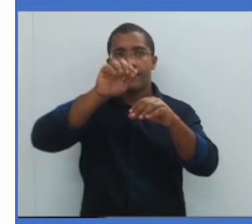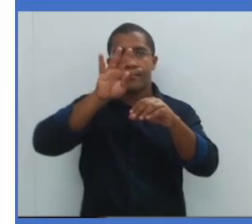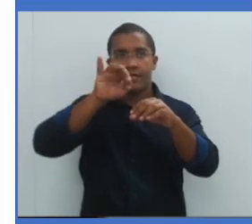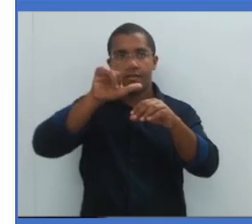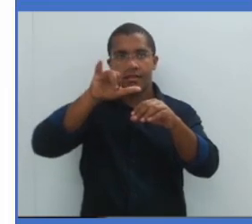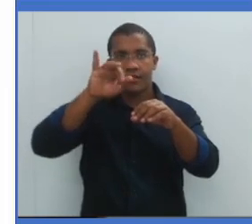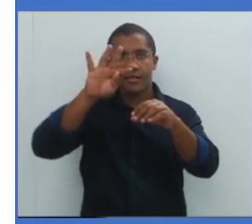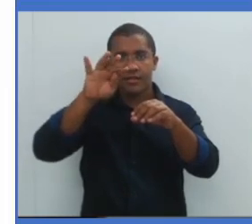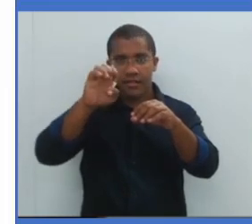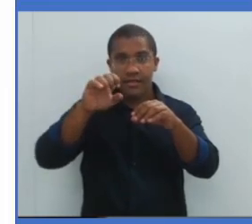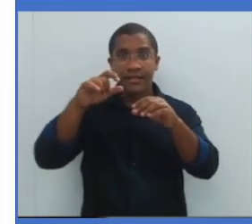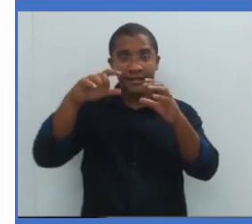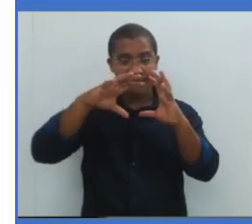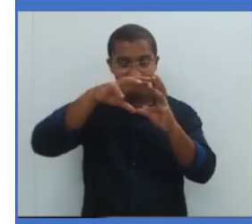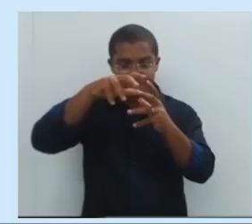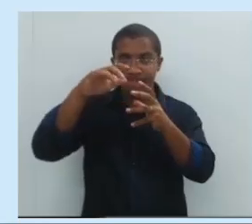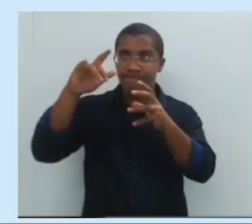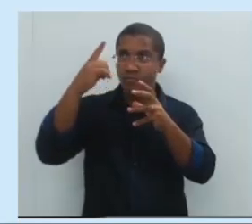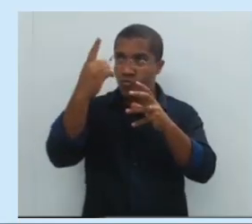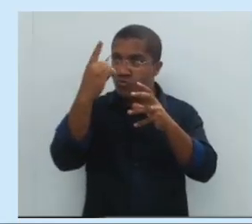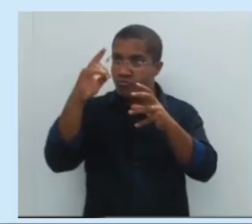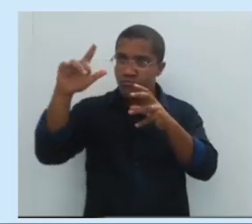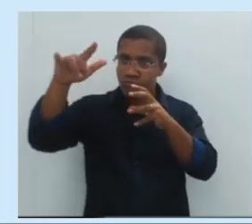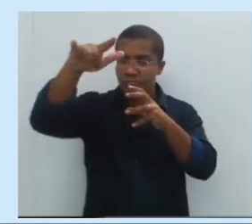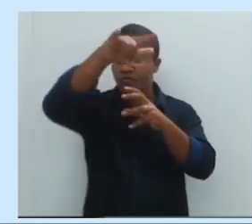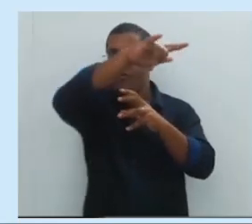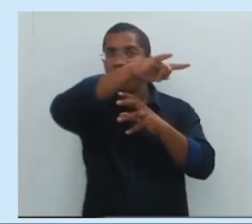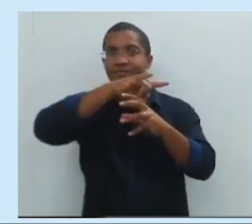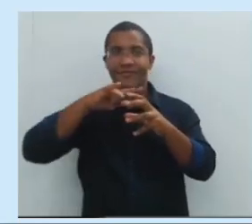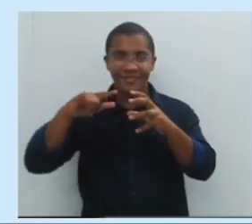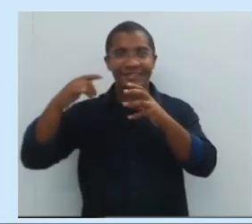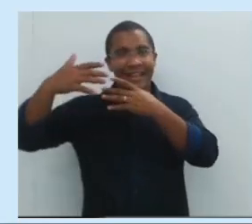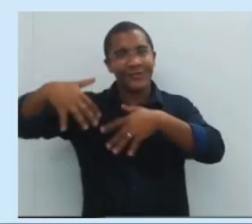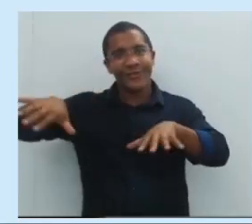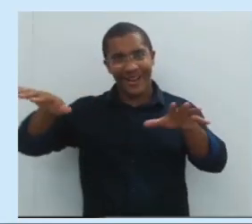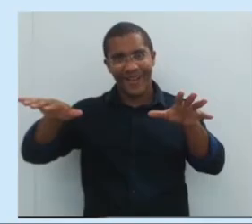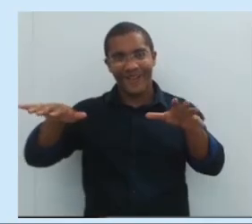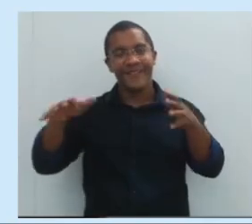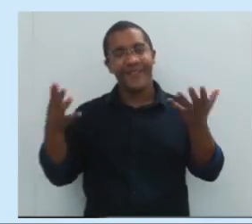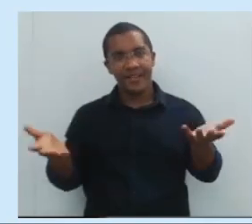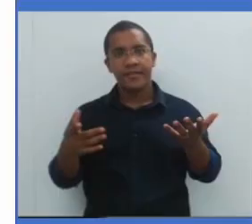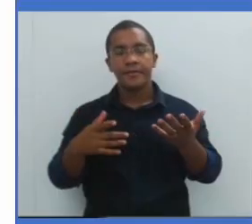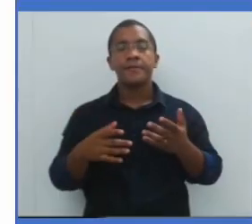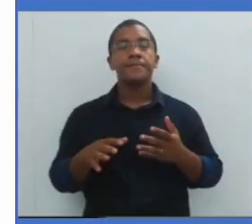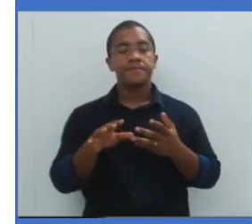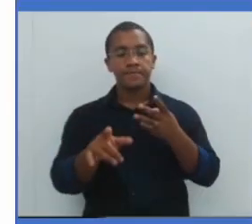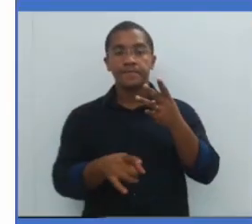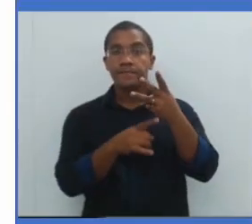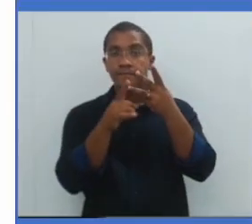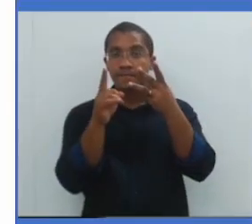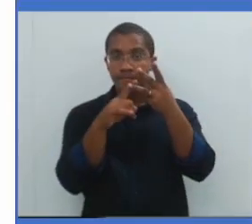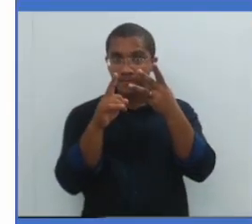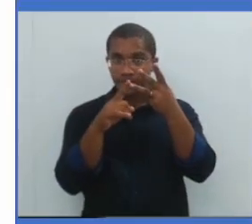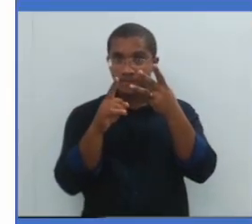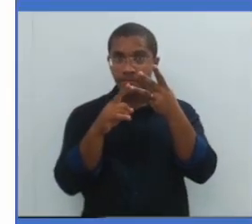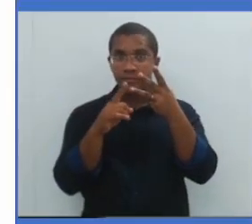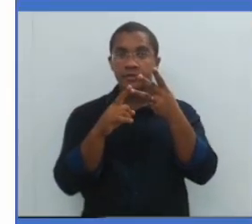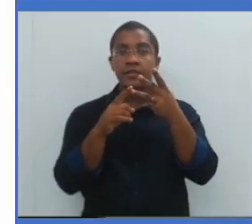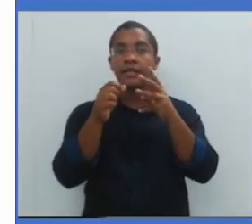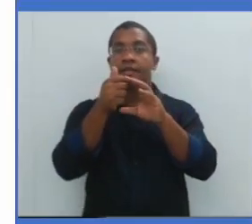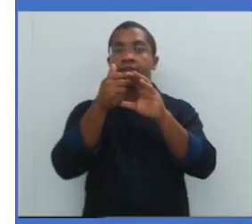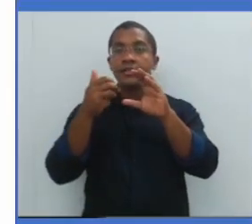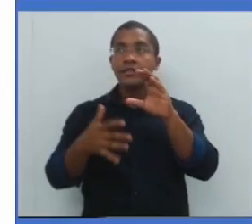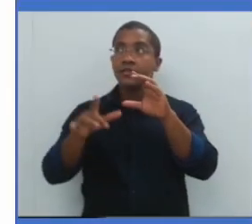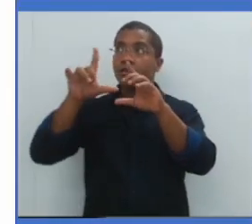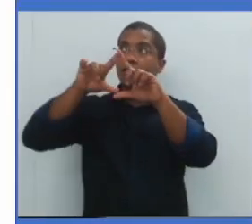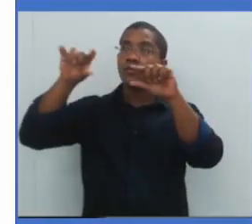planeta, tá certo? Se é o único, tem que aprender, tem que respeitar. Terceira característica